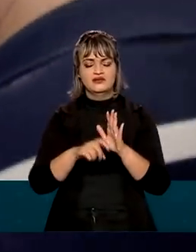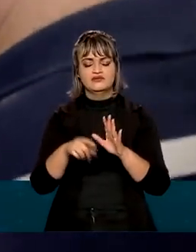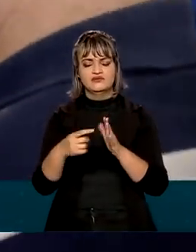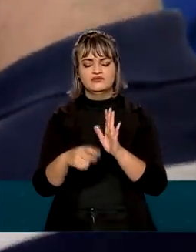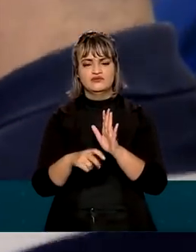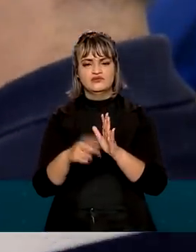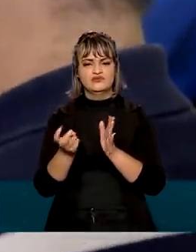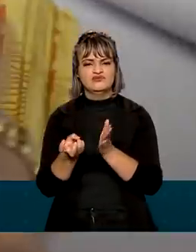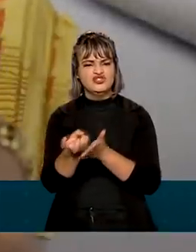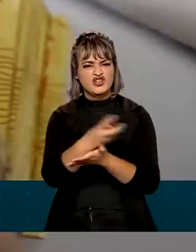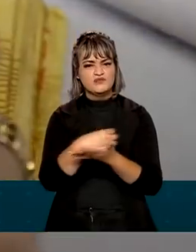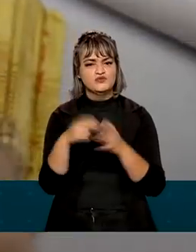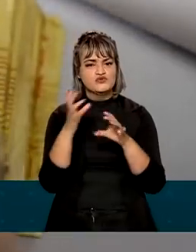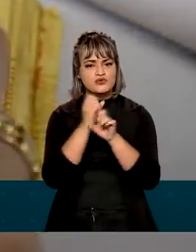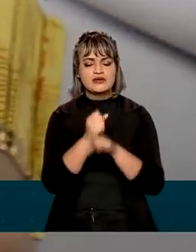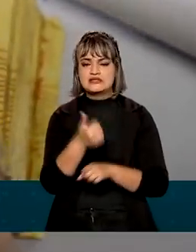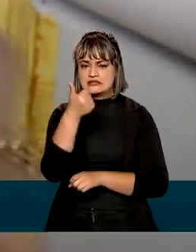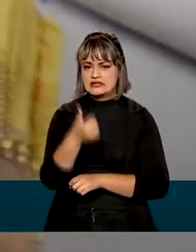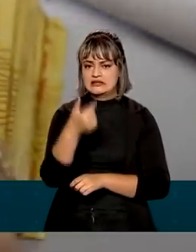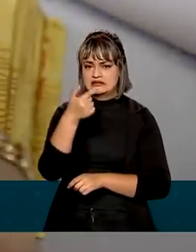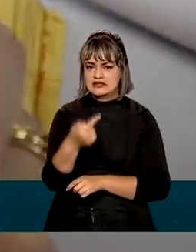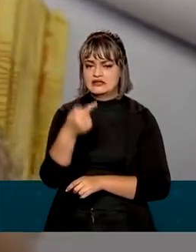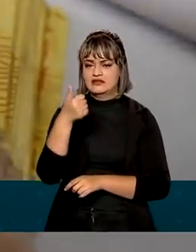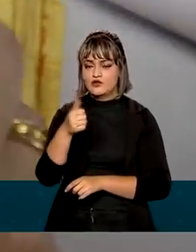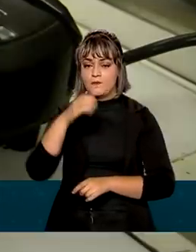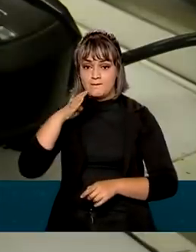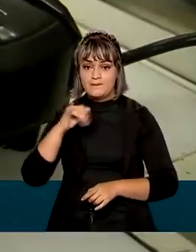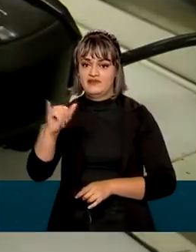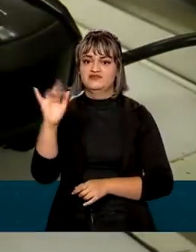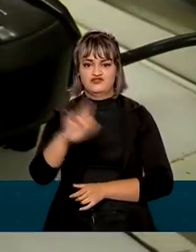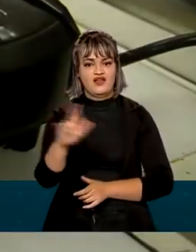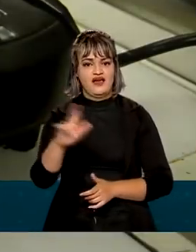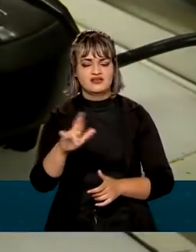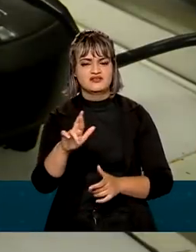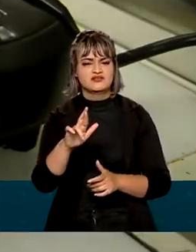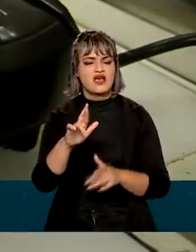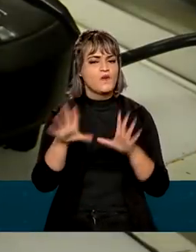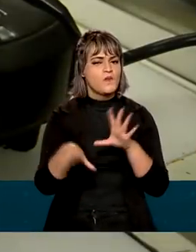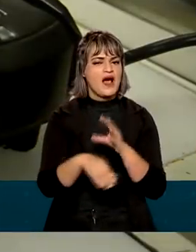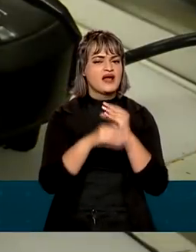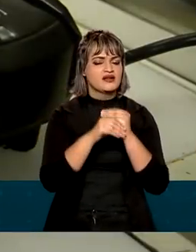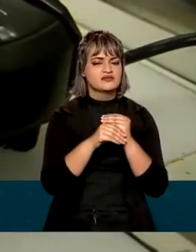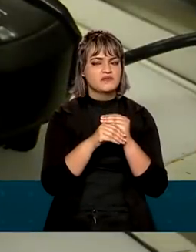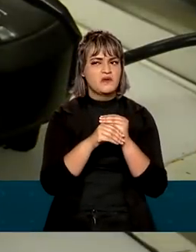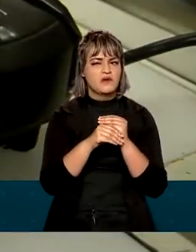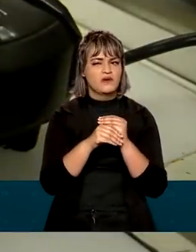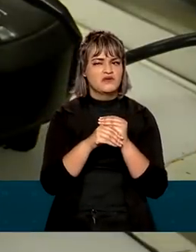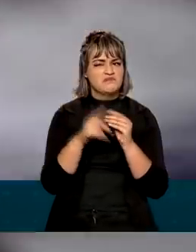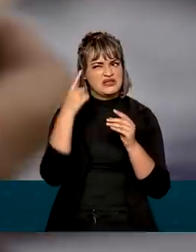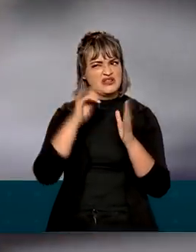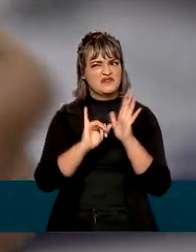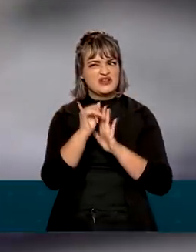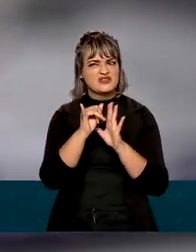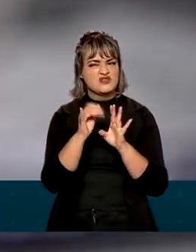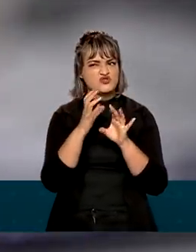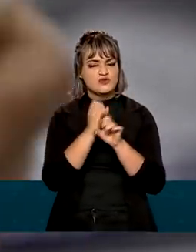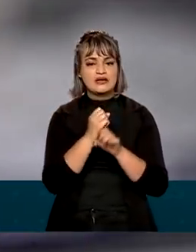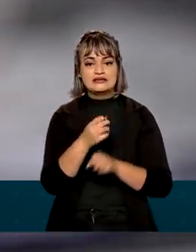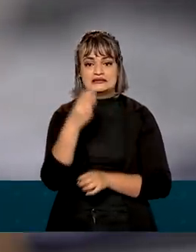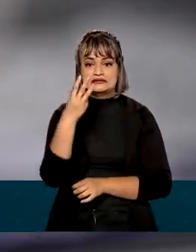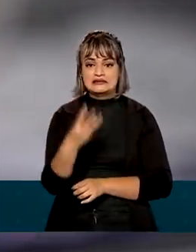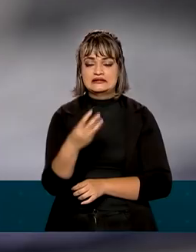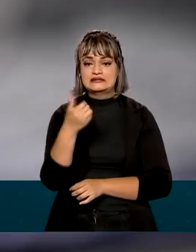passado superou 171 bilhões de reais. Um acréscimo real, descontado a inflação, de mais de